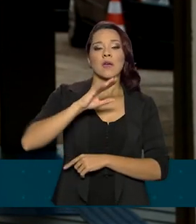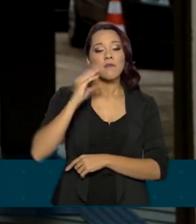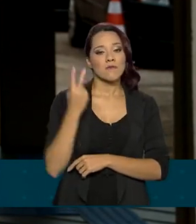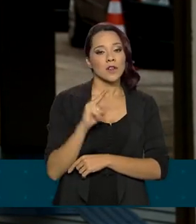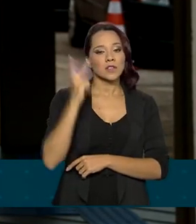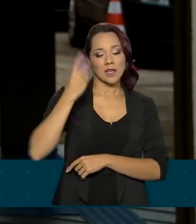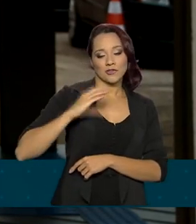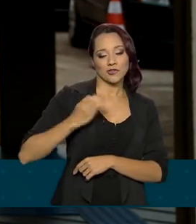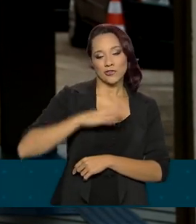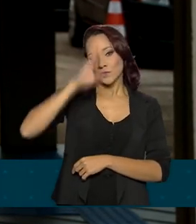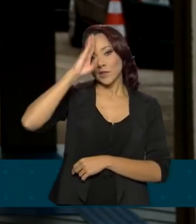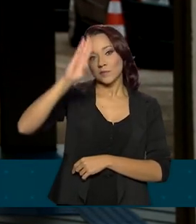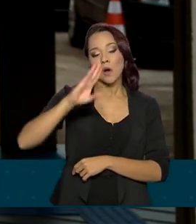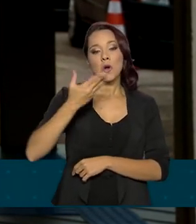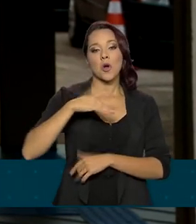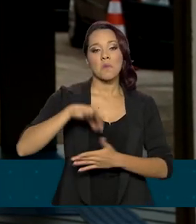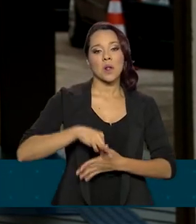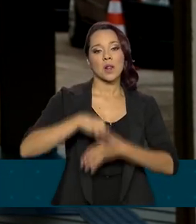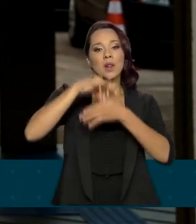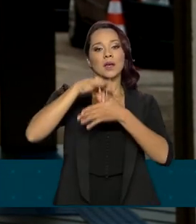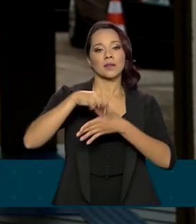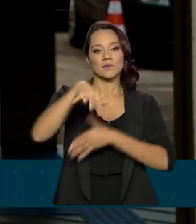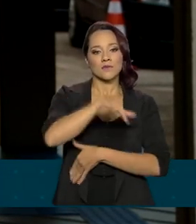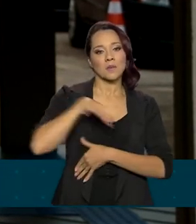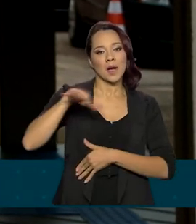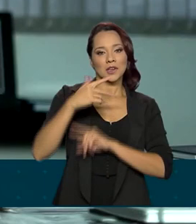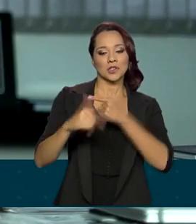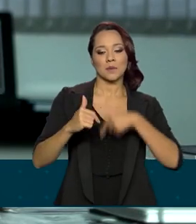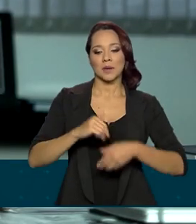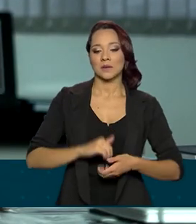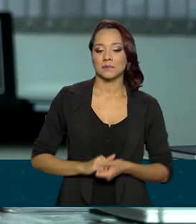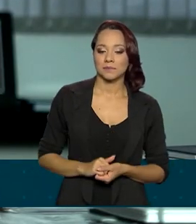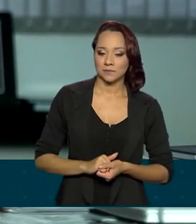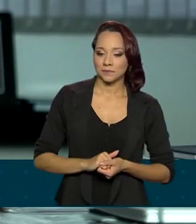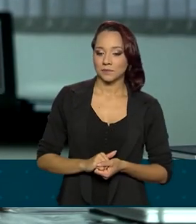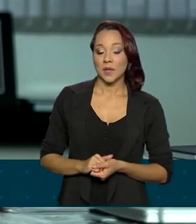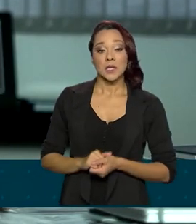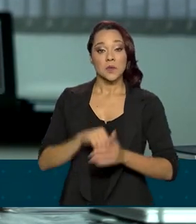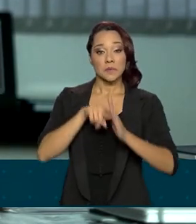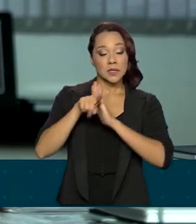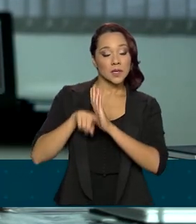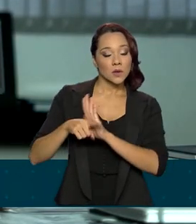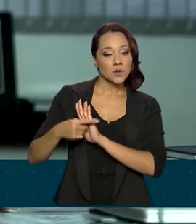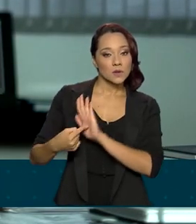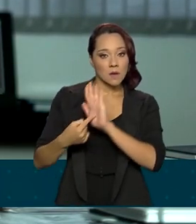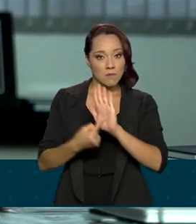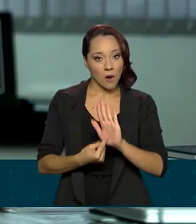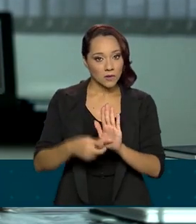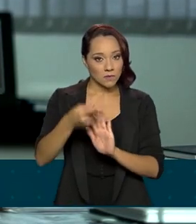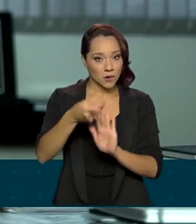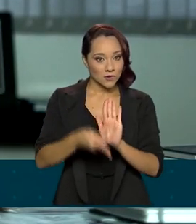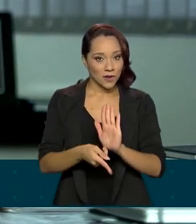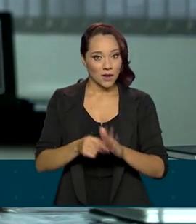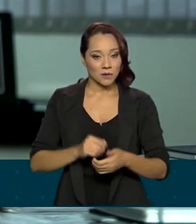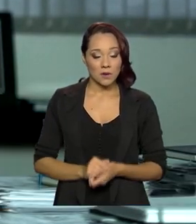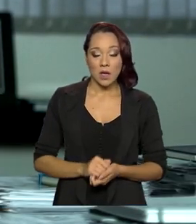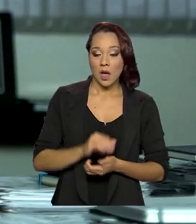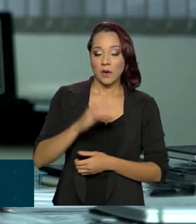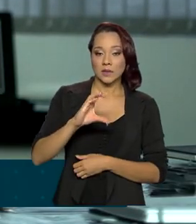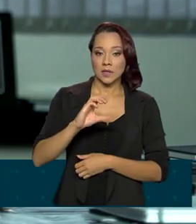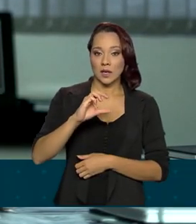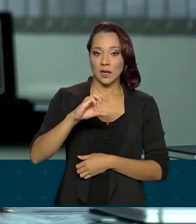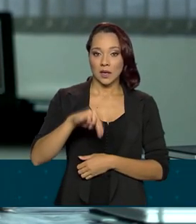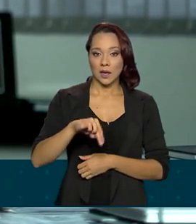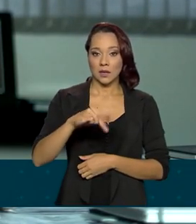cientistas que se destaquem como líderes em sua área de atuação. São pesquisadores que apresentam um projeto ao CNPq,